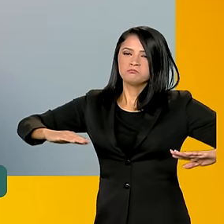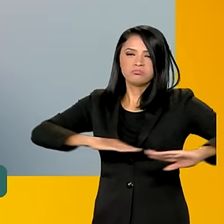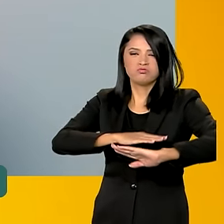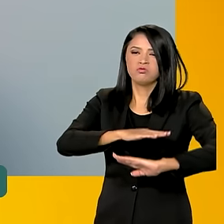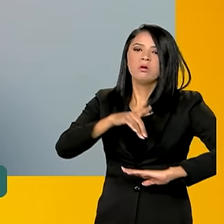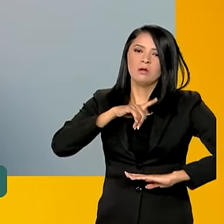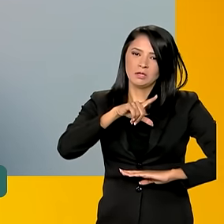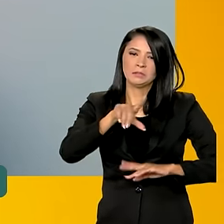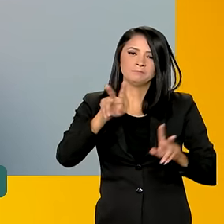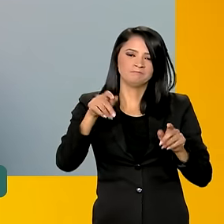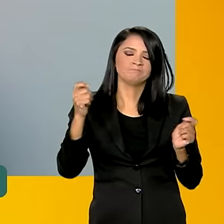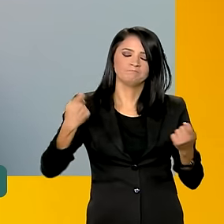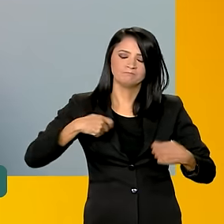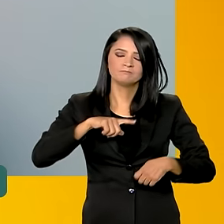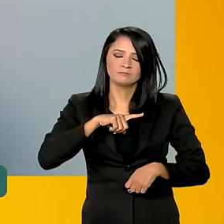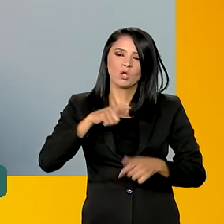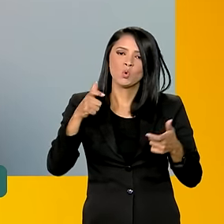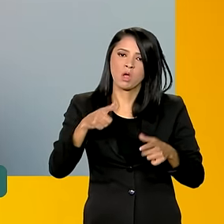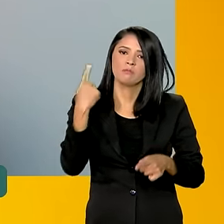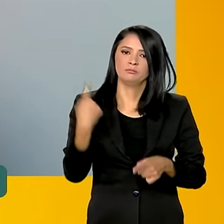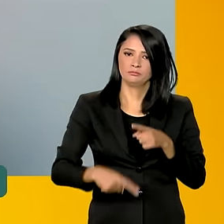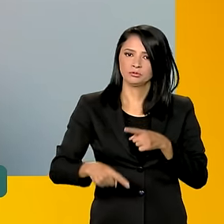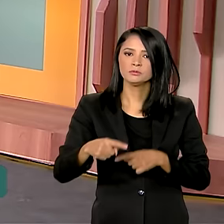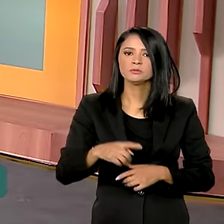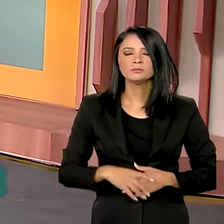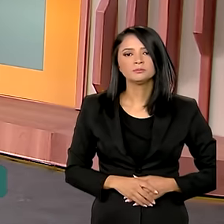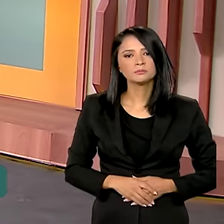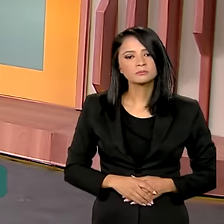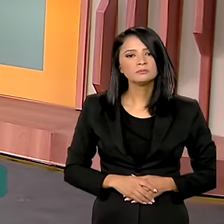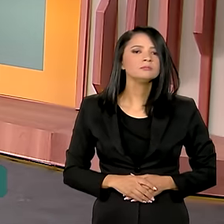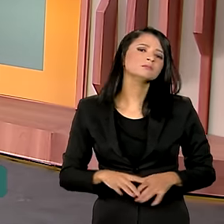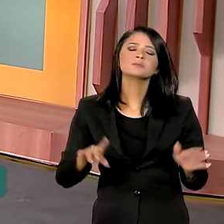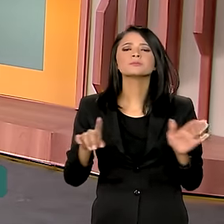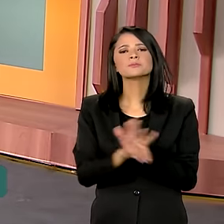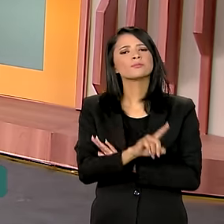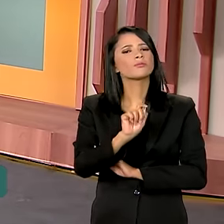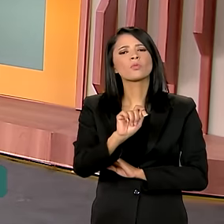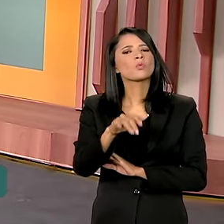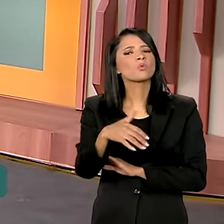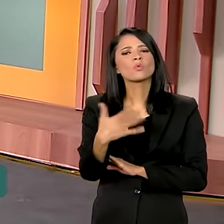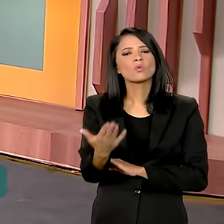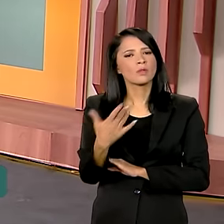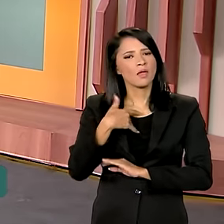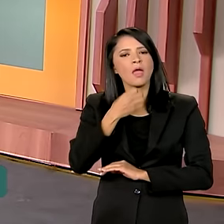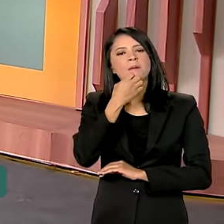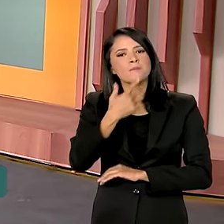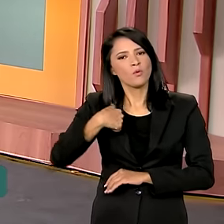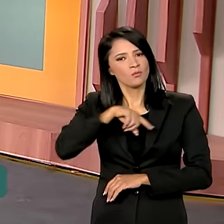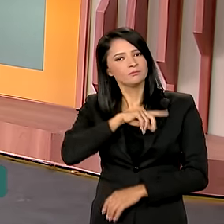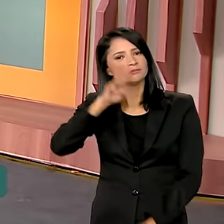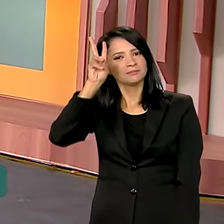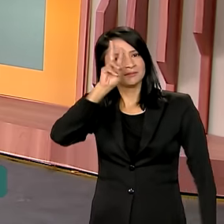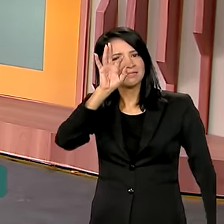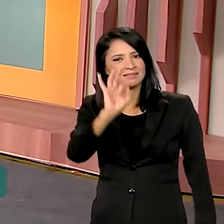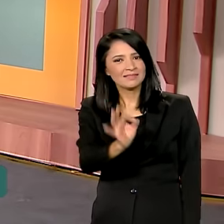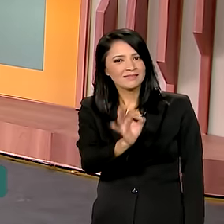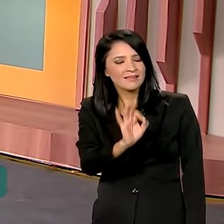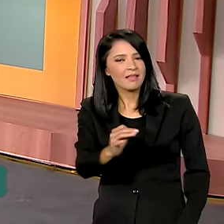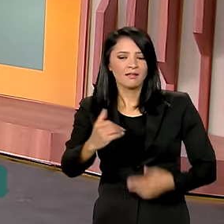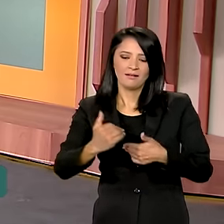relacionadas à ultrapassagem em locais proibidos. Agora, Maurício, quais são, é sempre bom a gente lembrar, né, aquelas